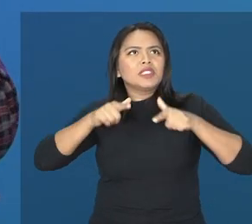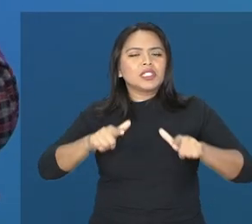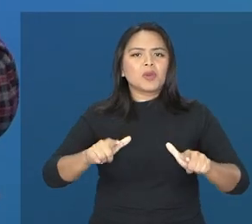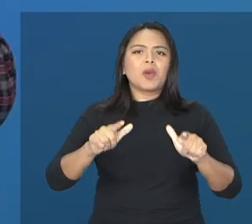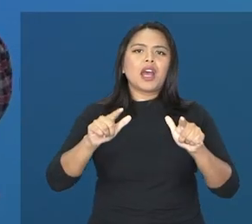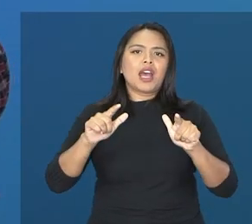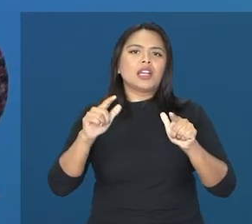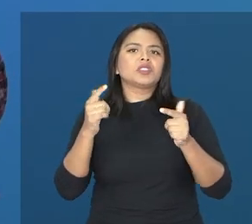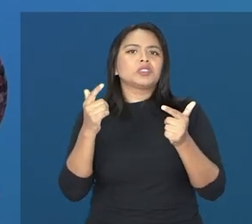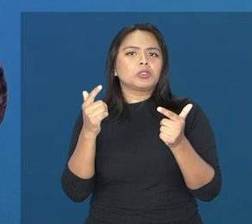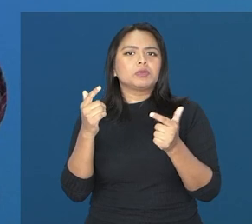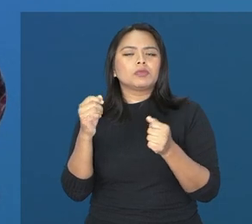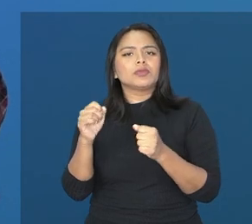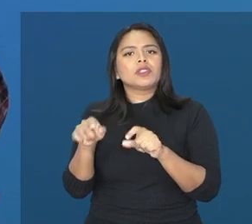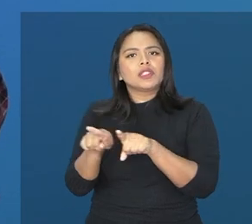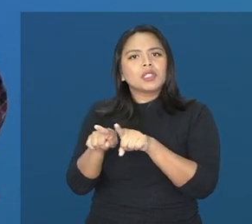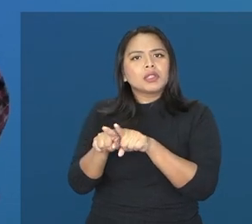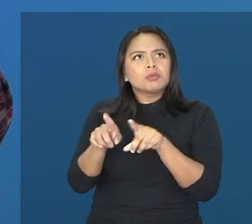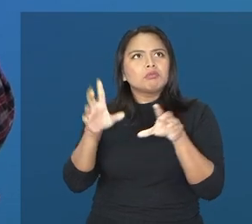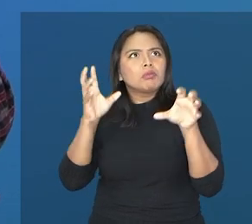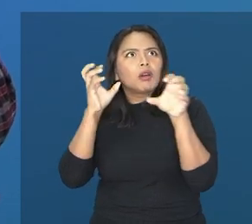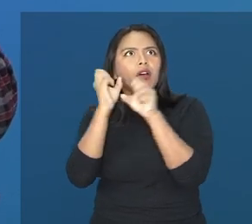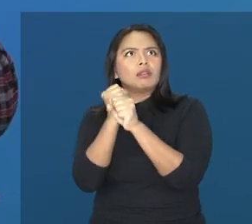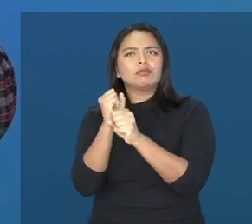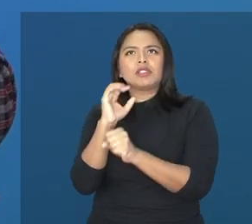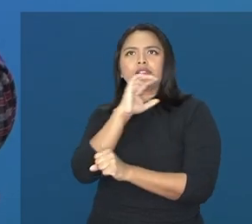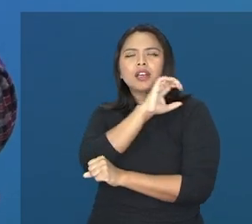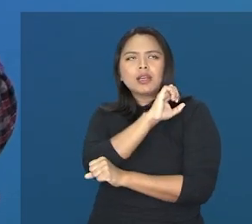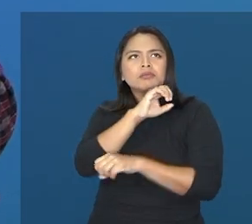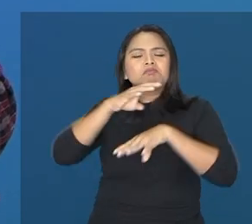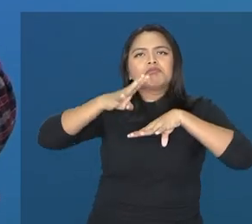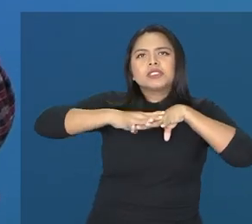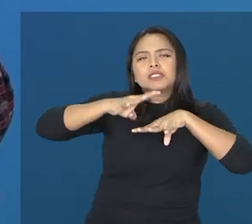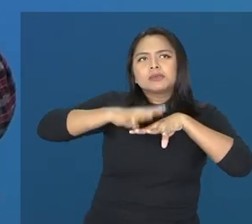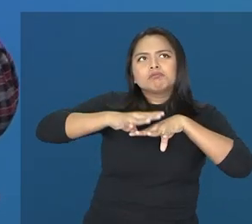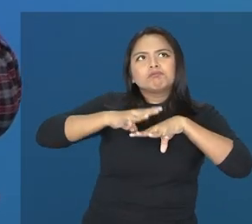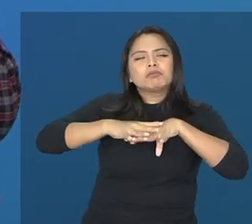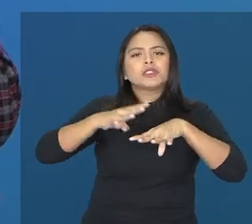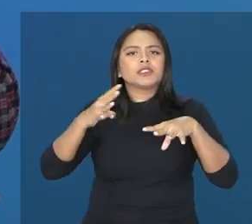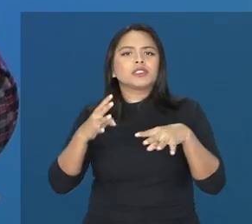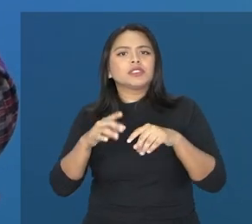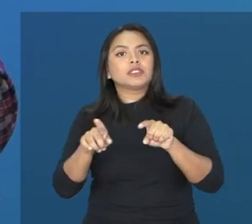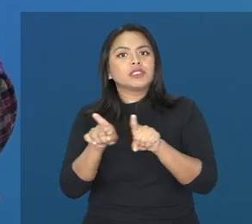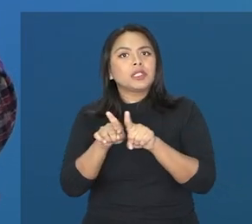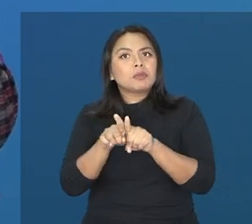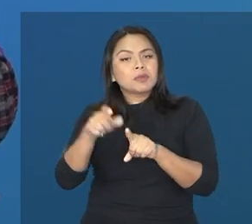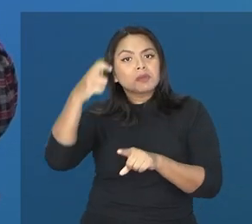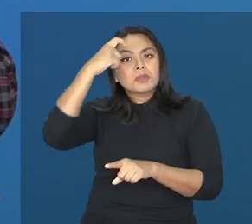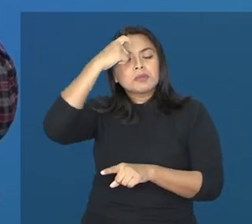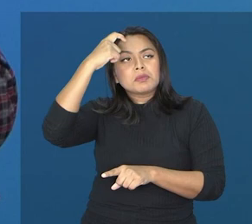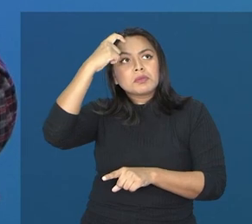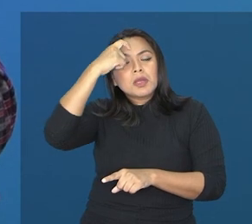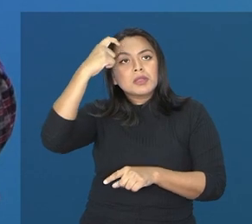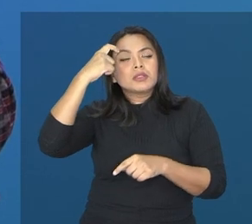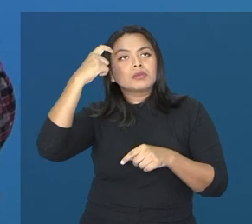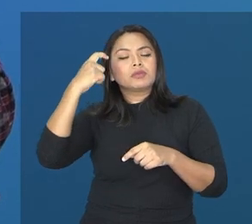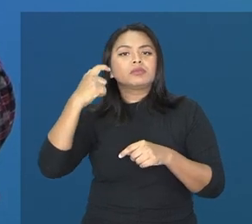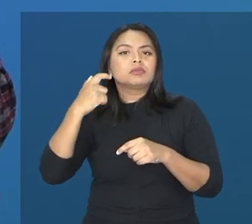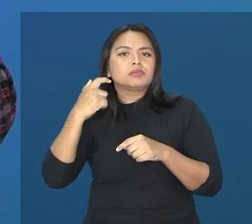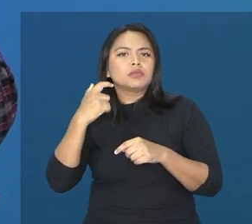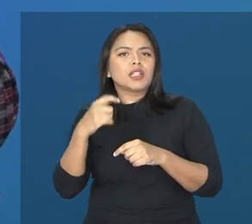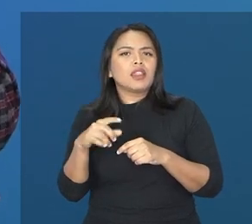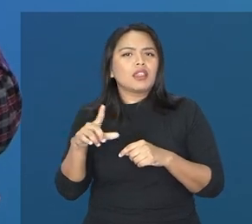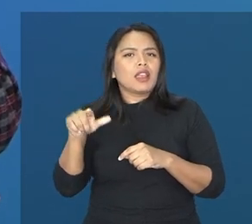linguagem, áreas responsáveis pelo raciocínio lógico, raciocínio lógico-matemático, pela memória de curto prazo, memória de longo